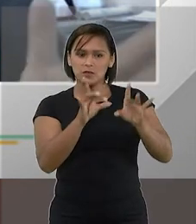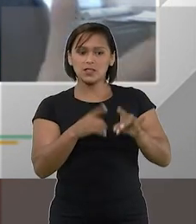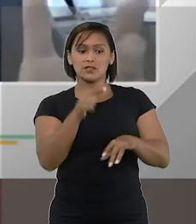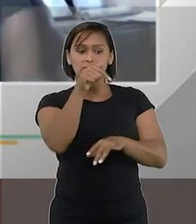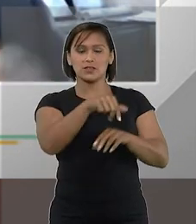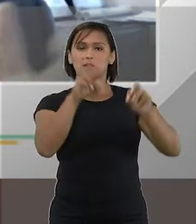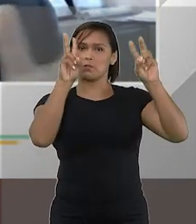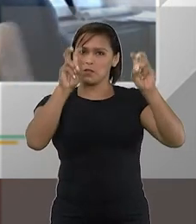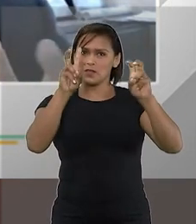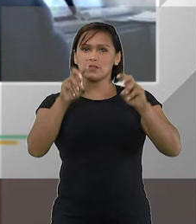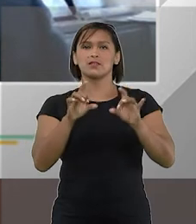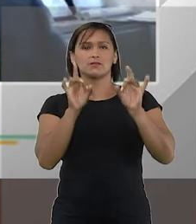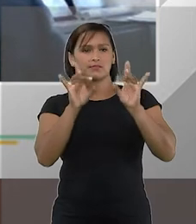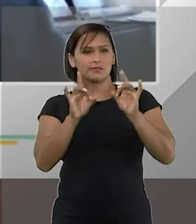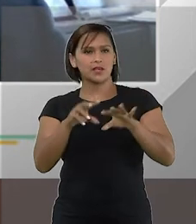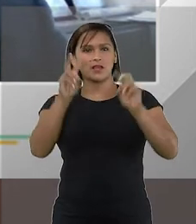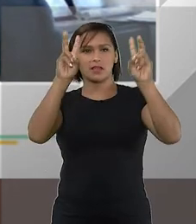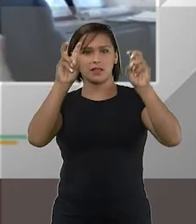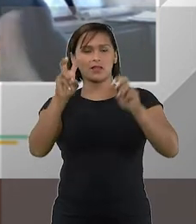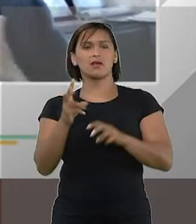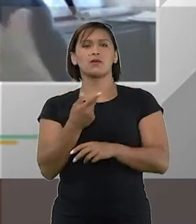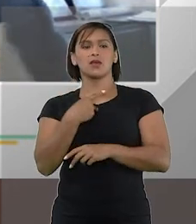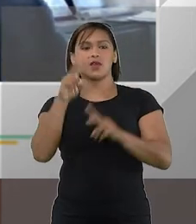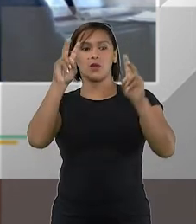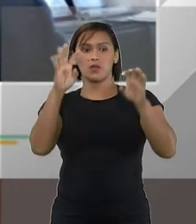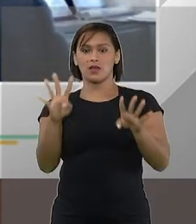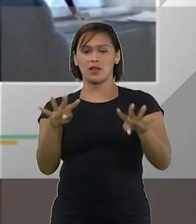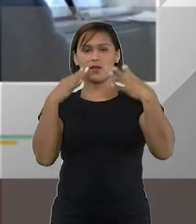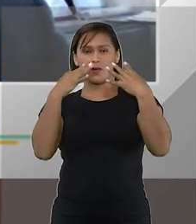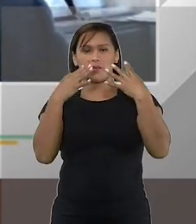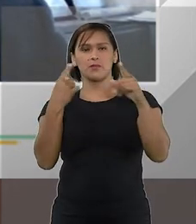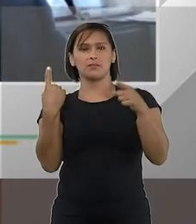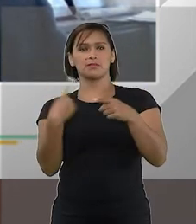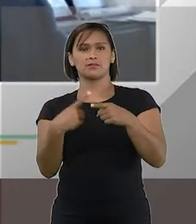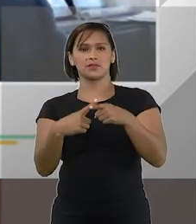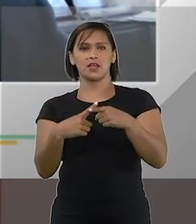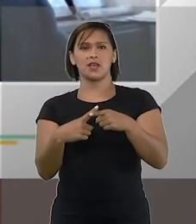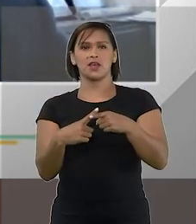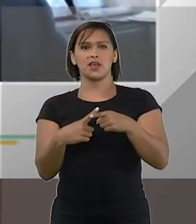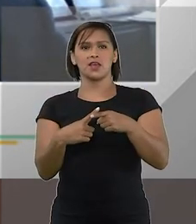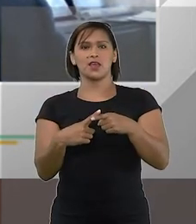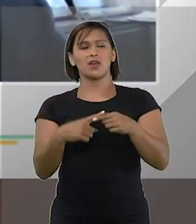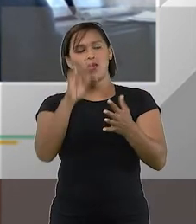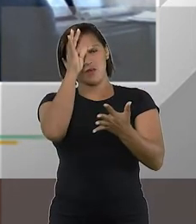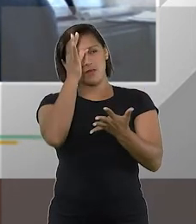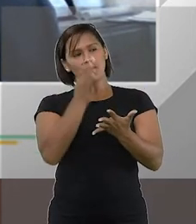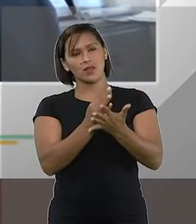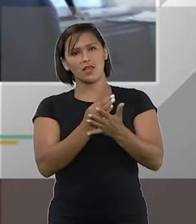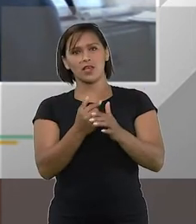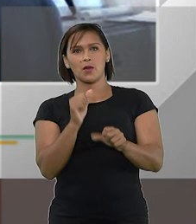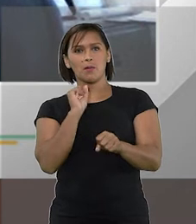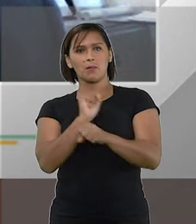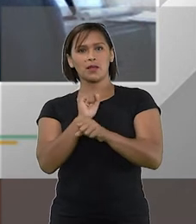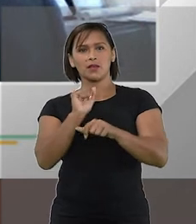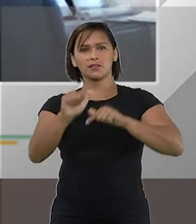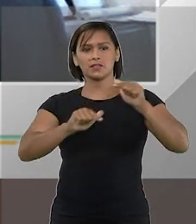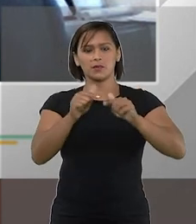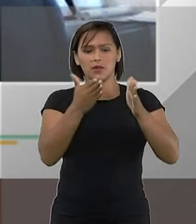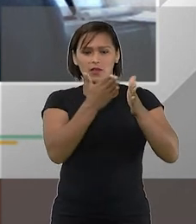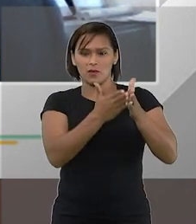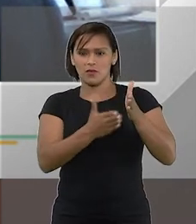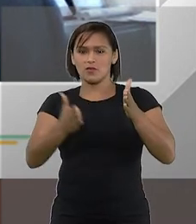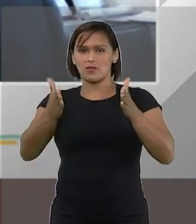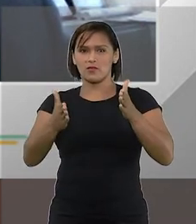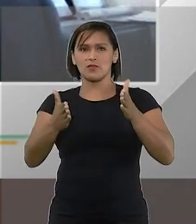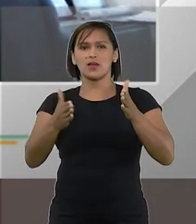especificamente nesse tema especialmente nesse tema que é um tema que me chama tanto a atenção eu até confesso aqui que eu parei de trabalhar durante aquele